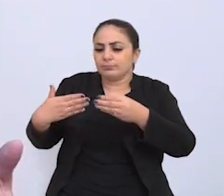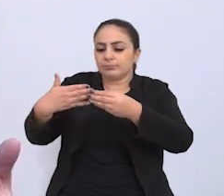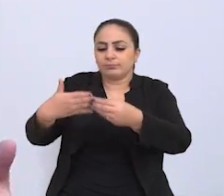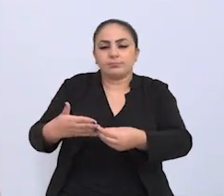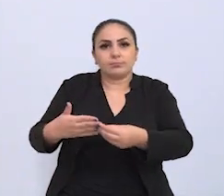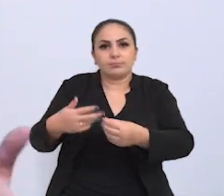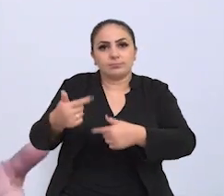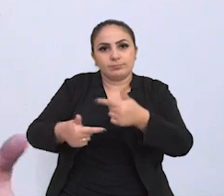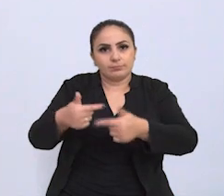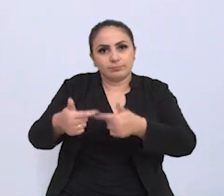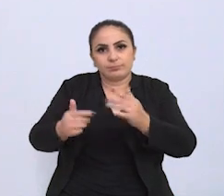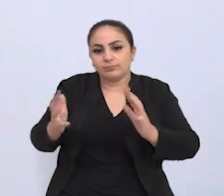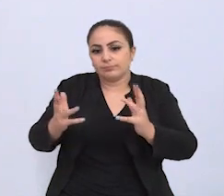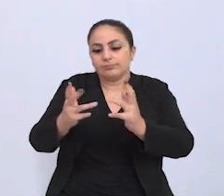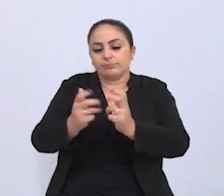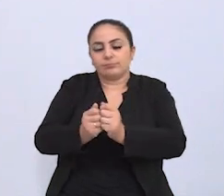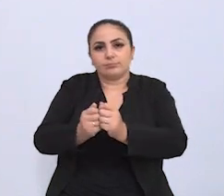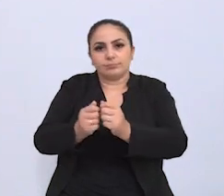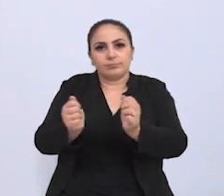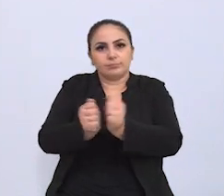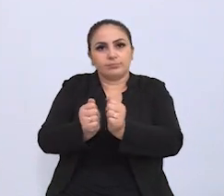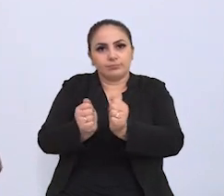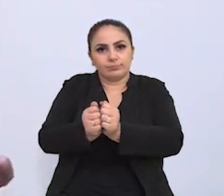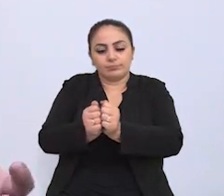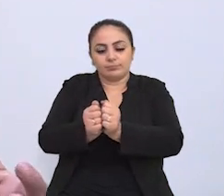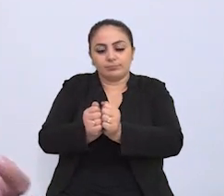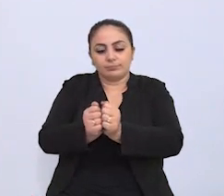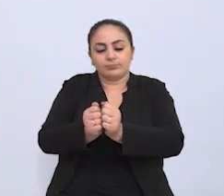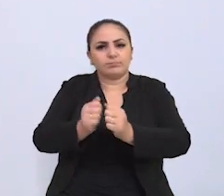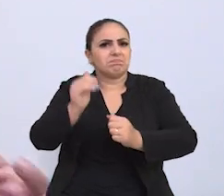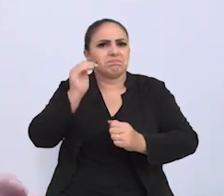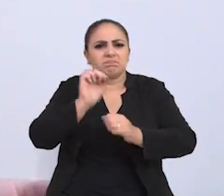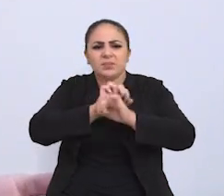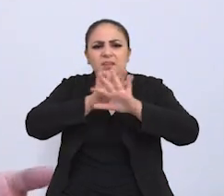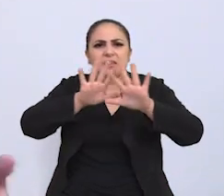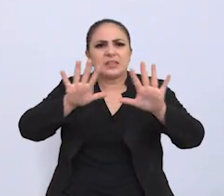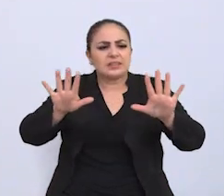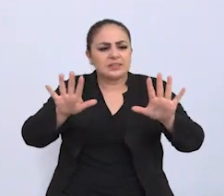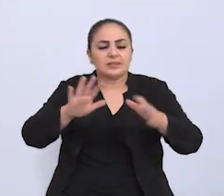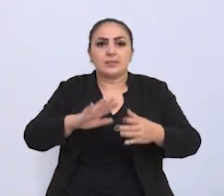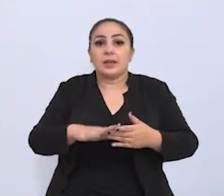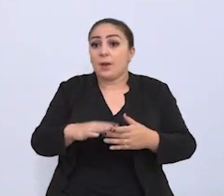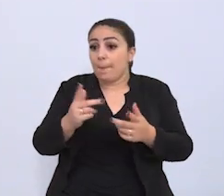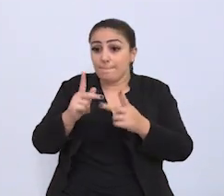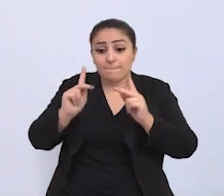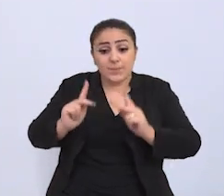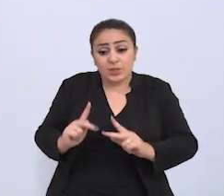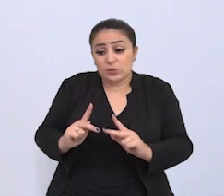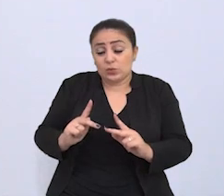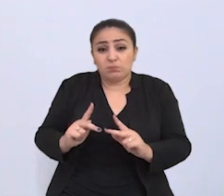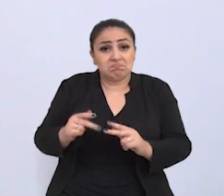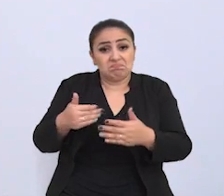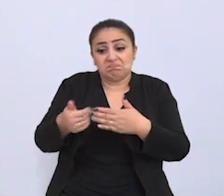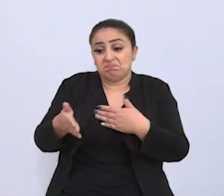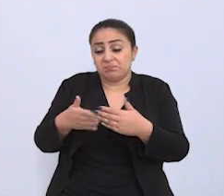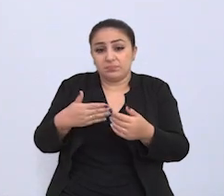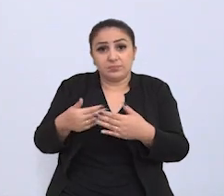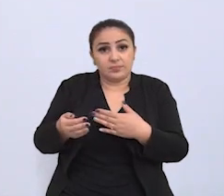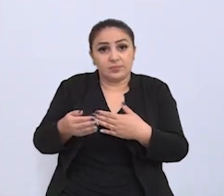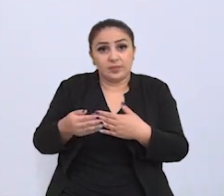conduz os trabalhos com transparência é uma pessoa assim que